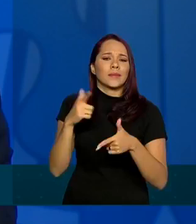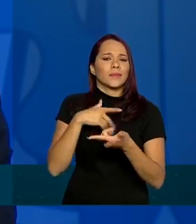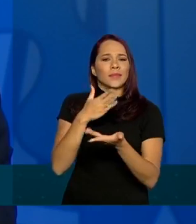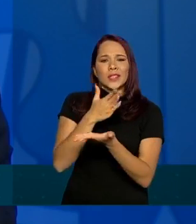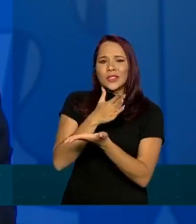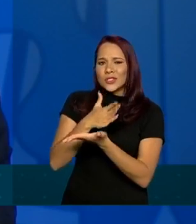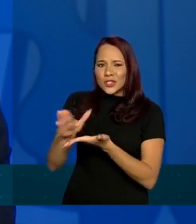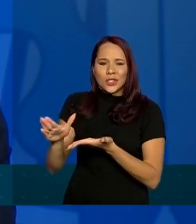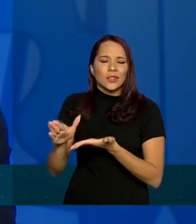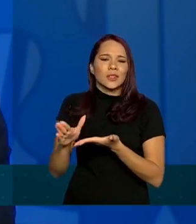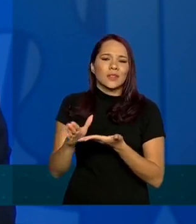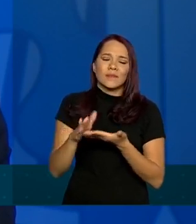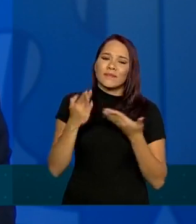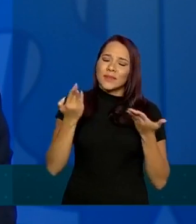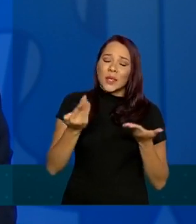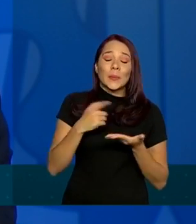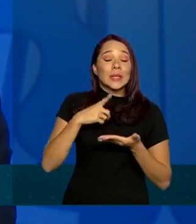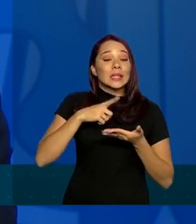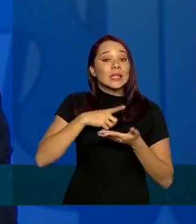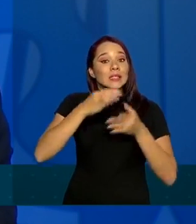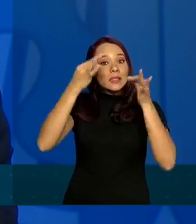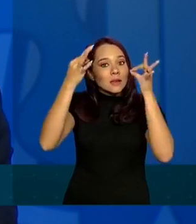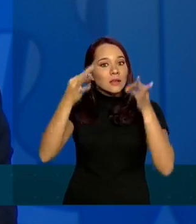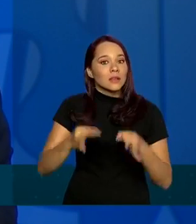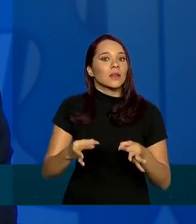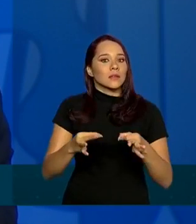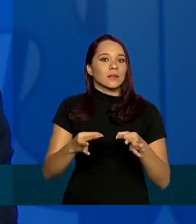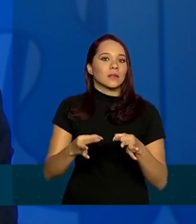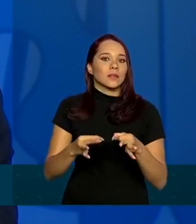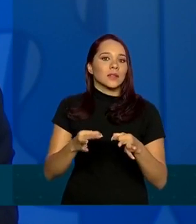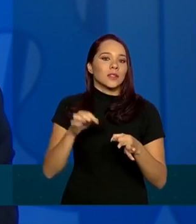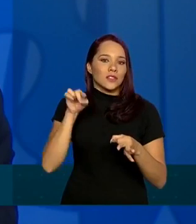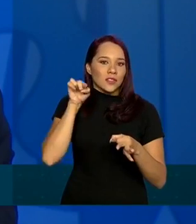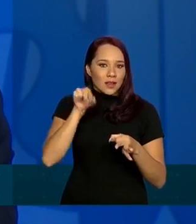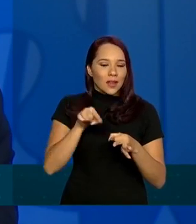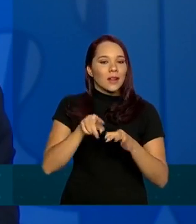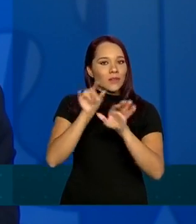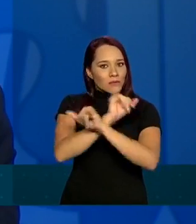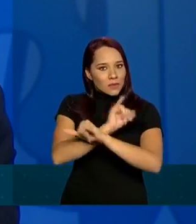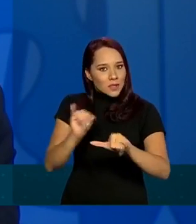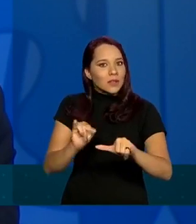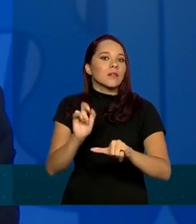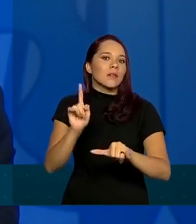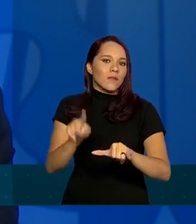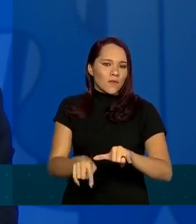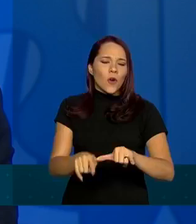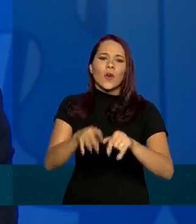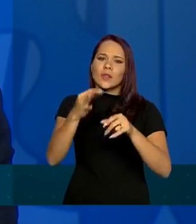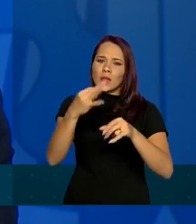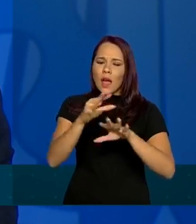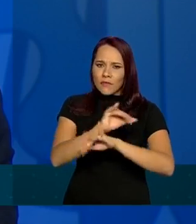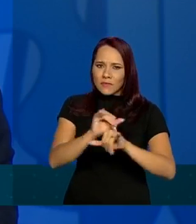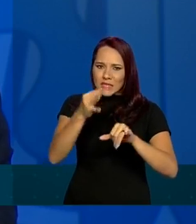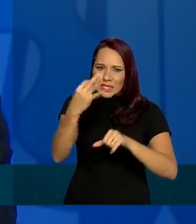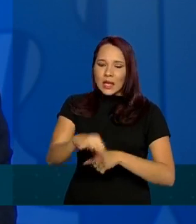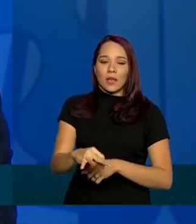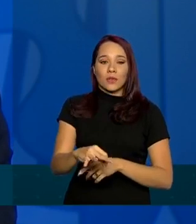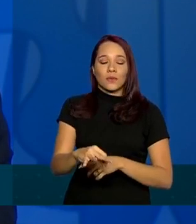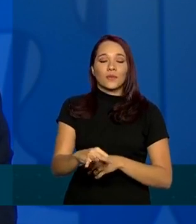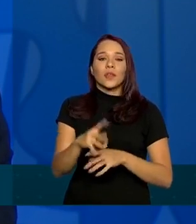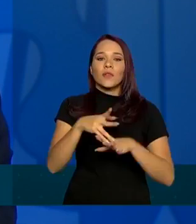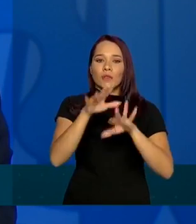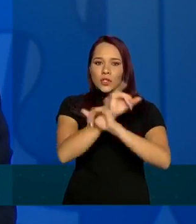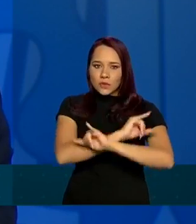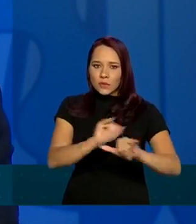duplicidades ou seja para a gente ter a certeza absoluta de que aquela informação foi processada de forma correta e foi